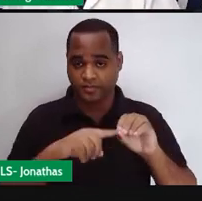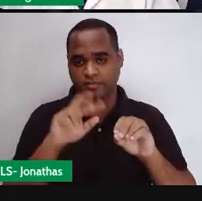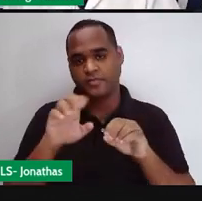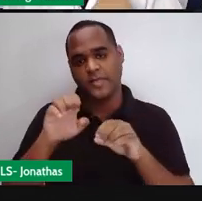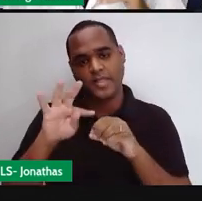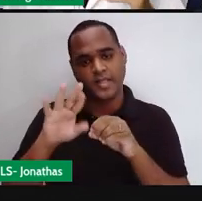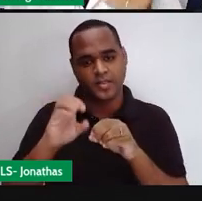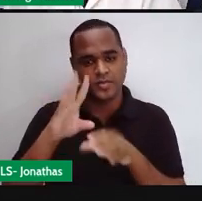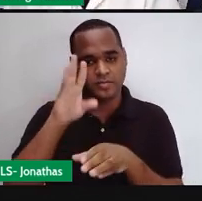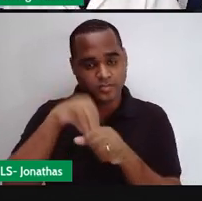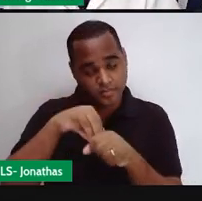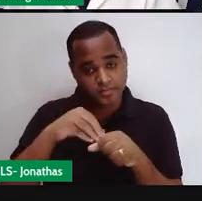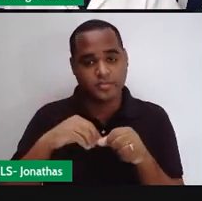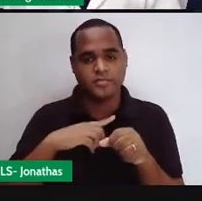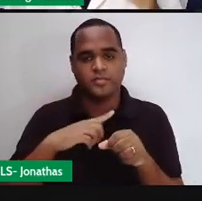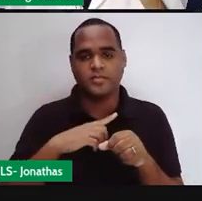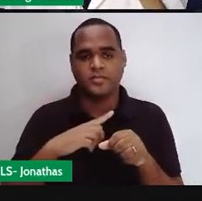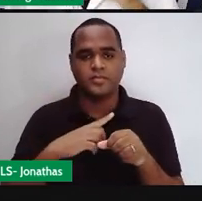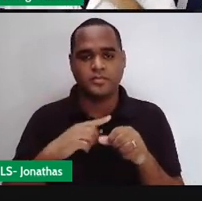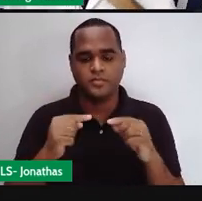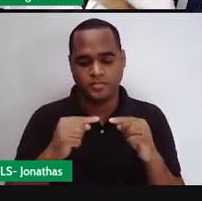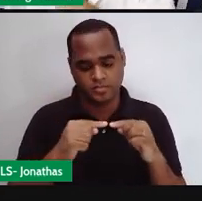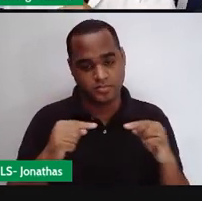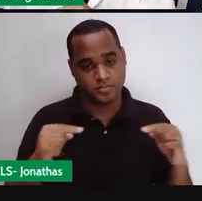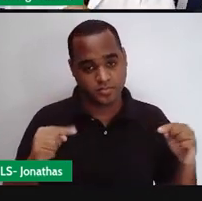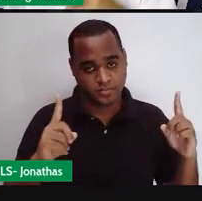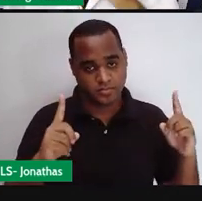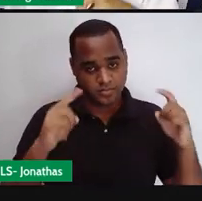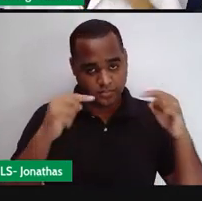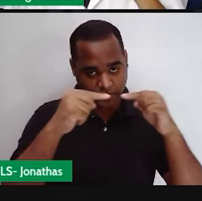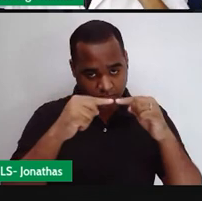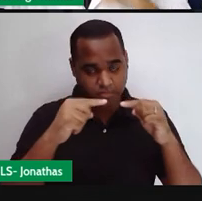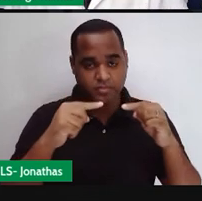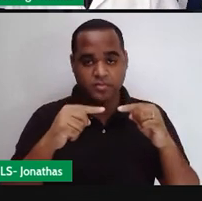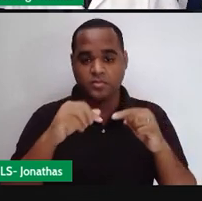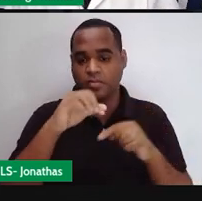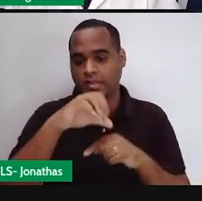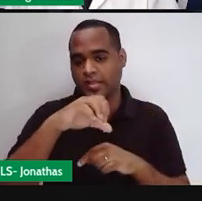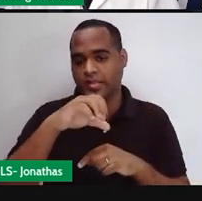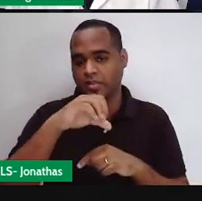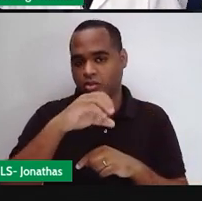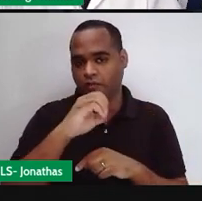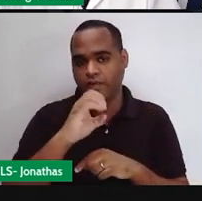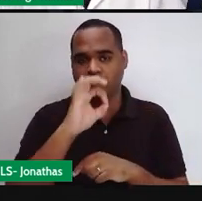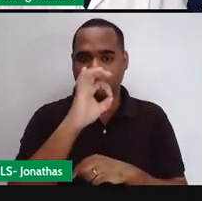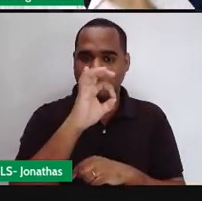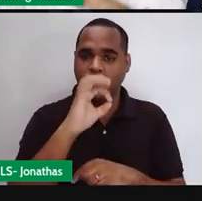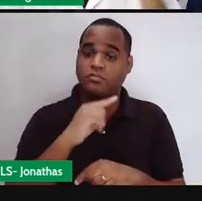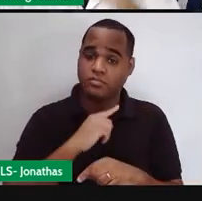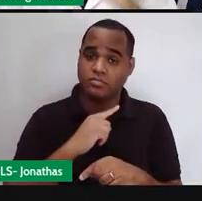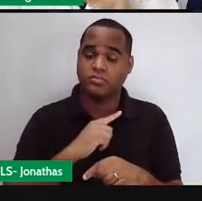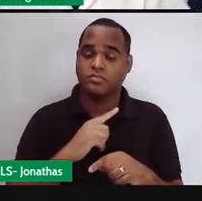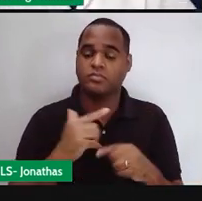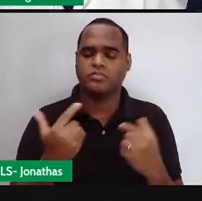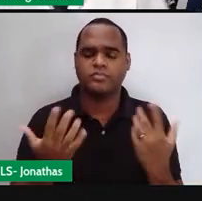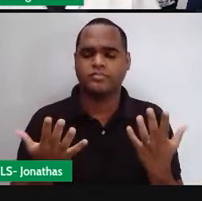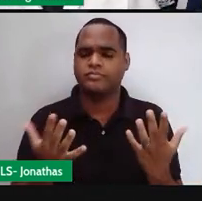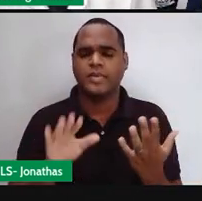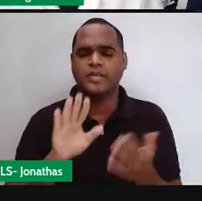internos de quadrado são retos ângulos que medem 90 logo o quadrado é retângulo mas